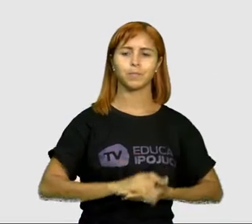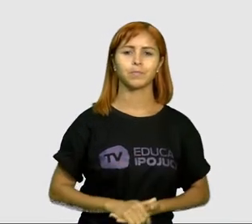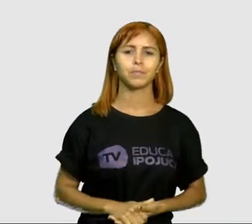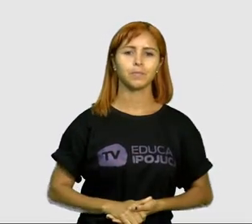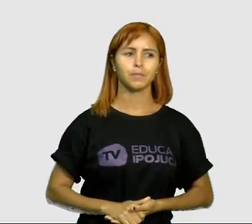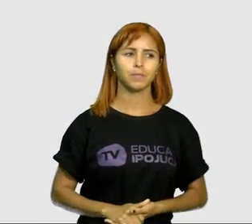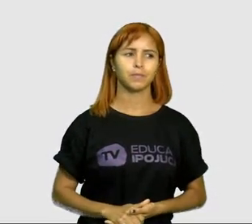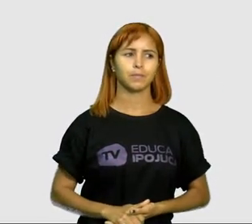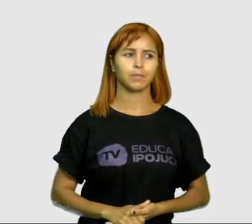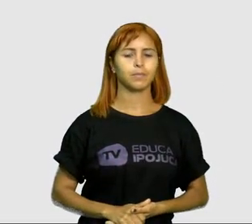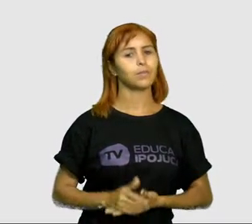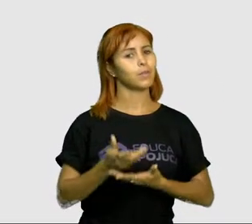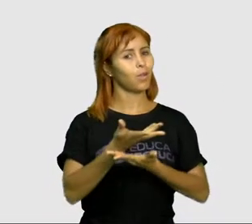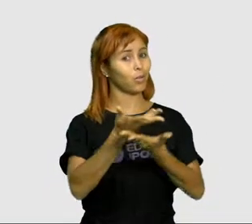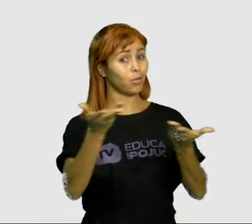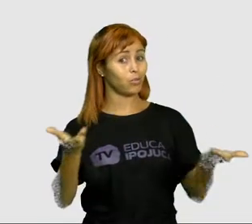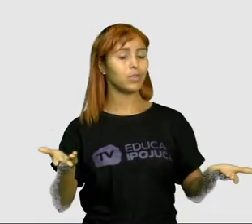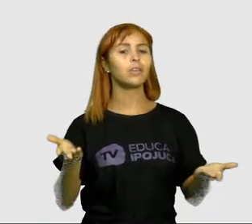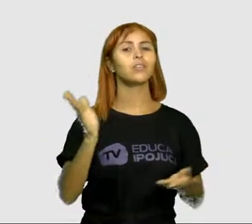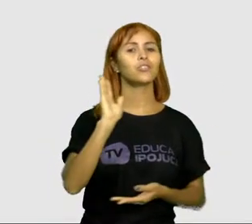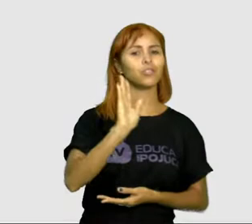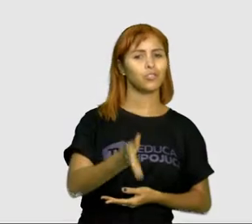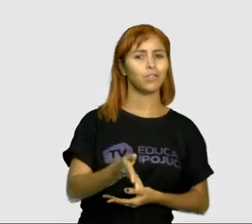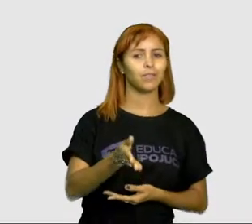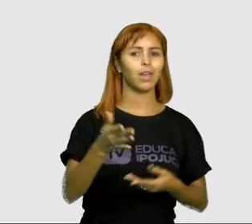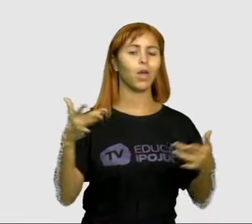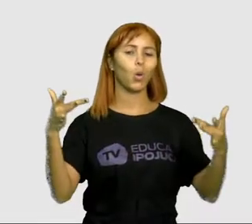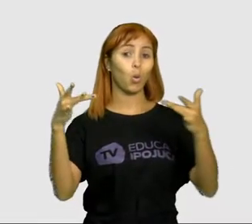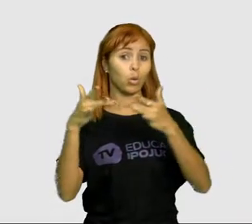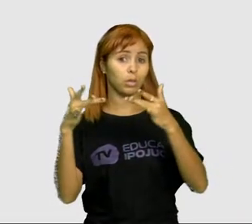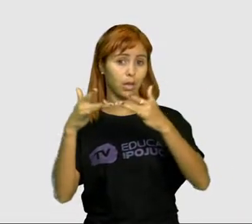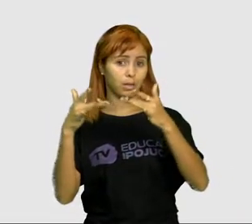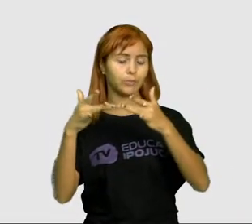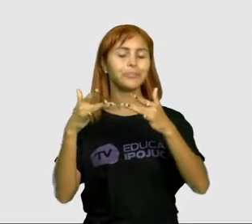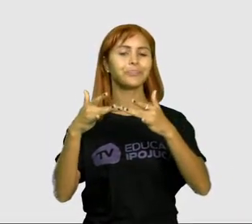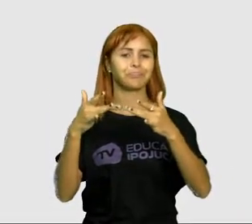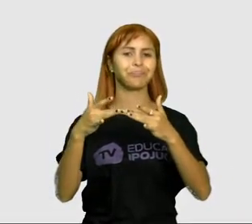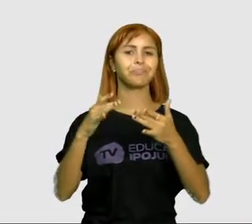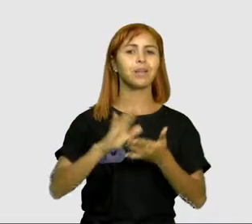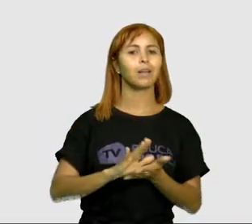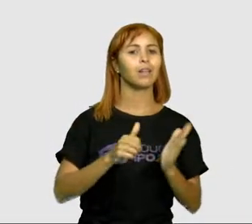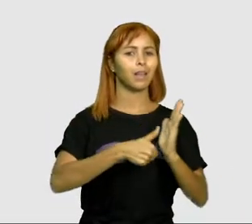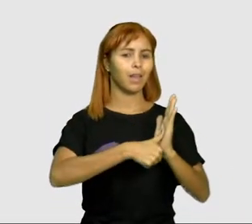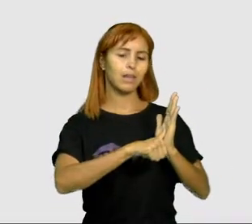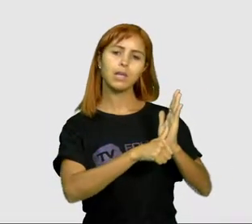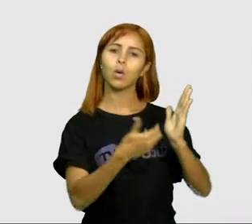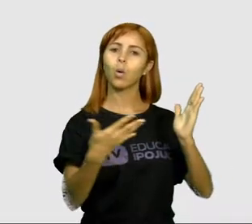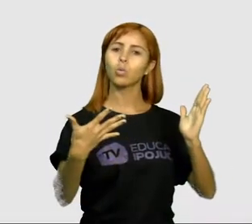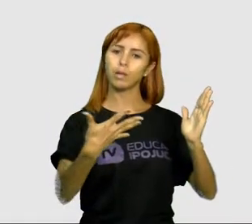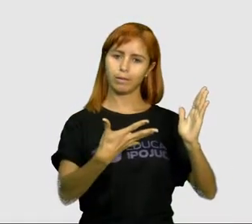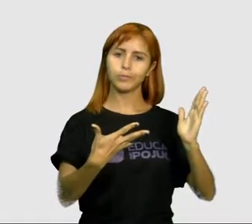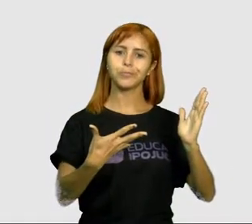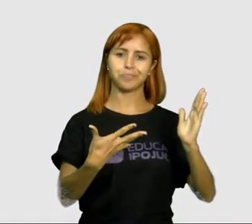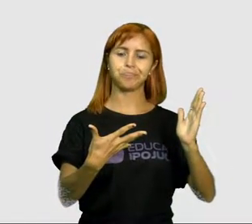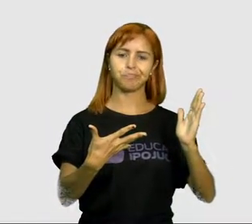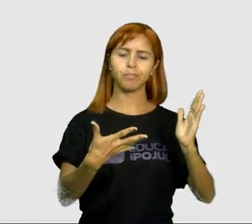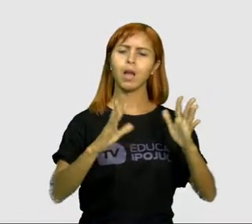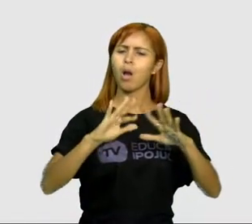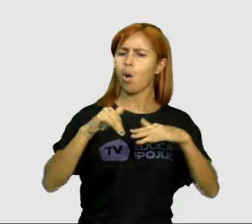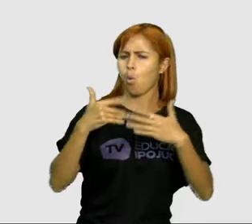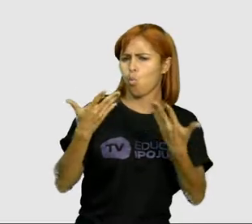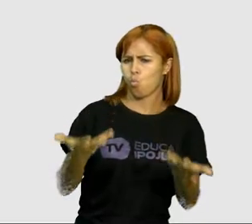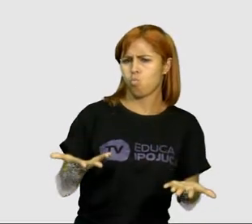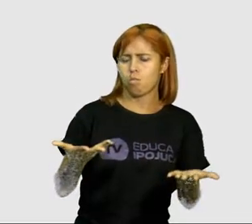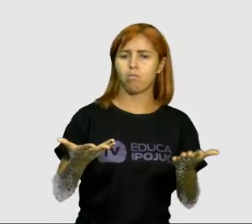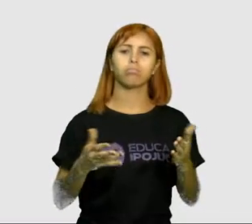Todos vocês já devem ter contato e tem este documento. Qual seria?